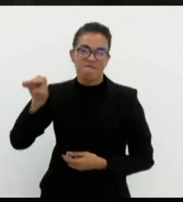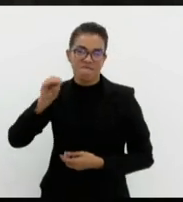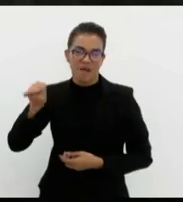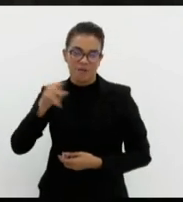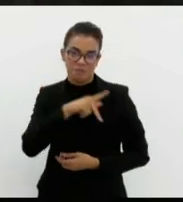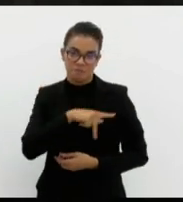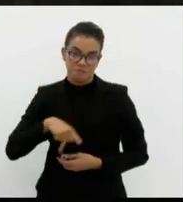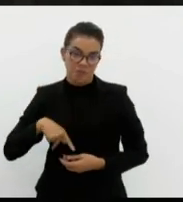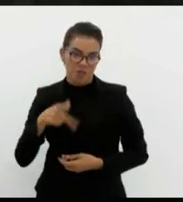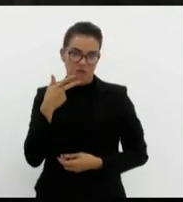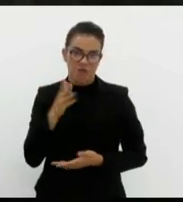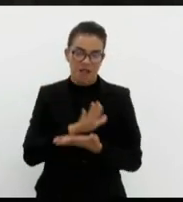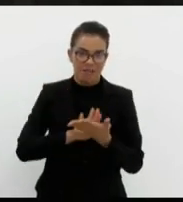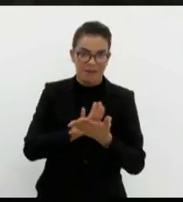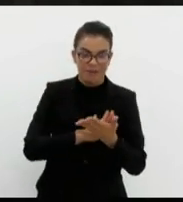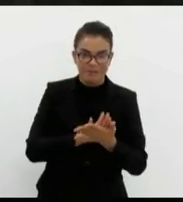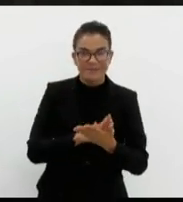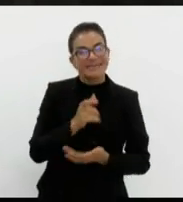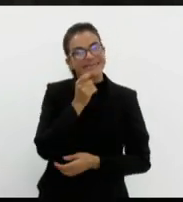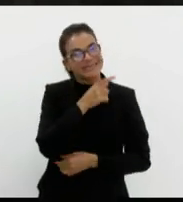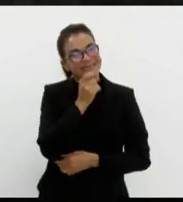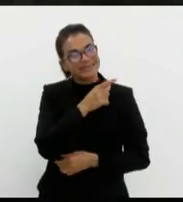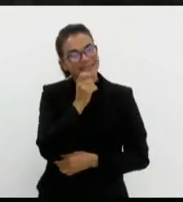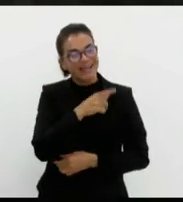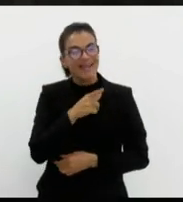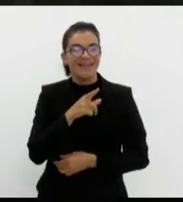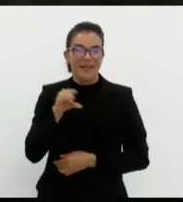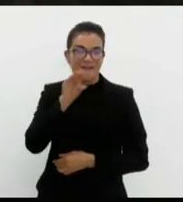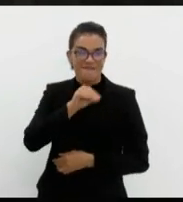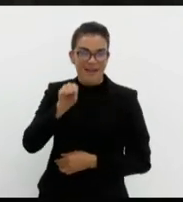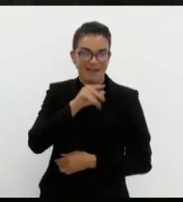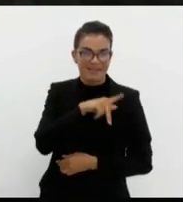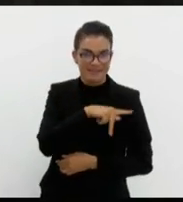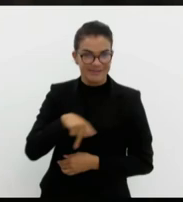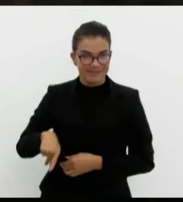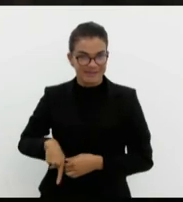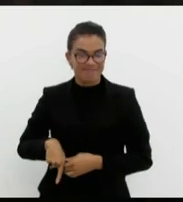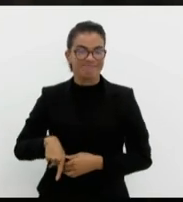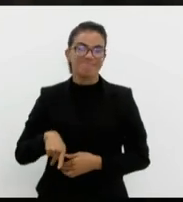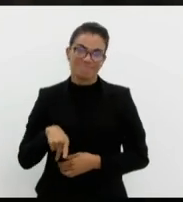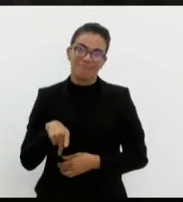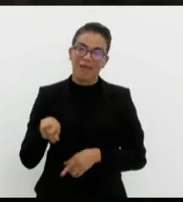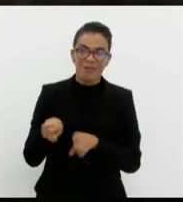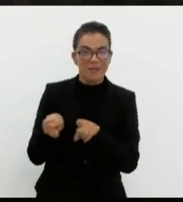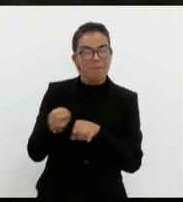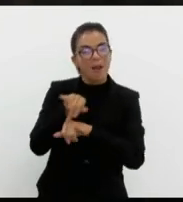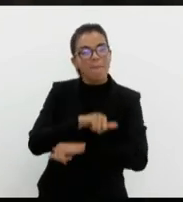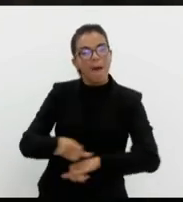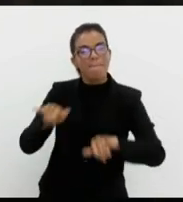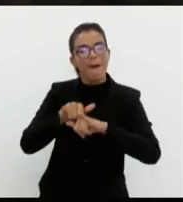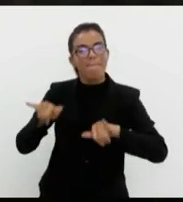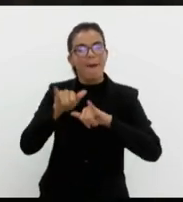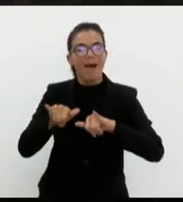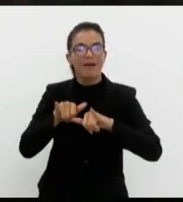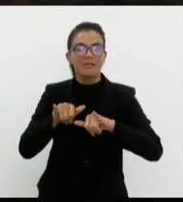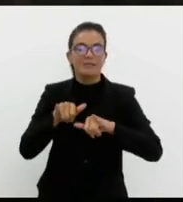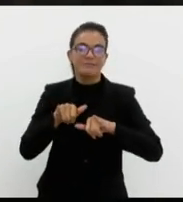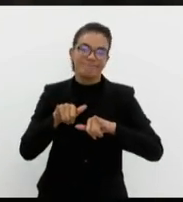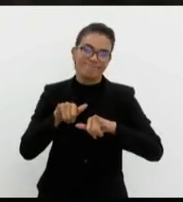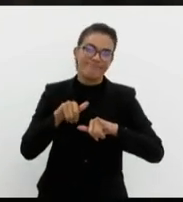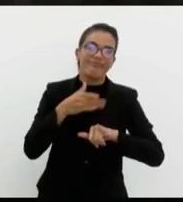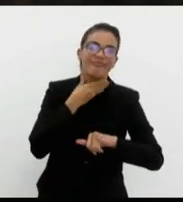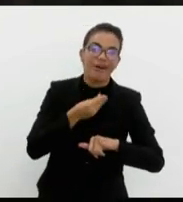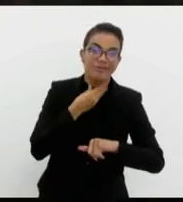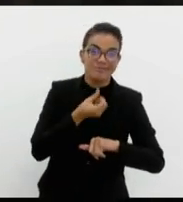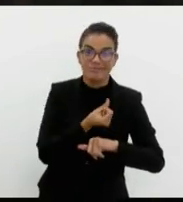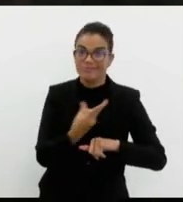nada comentarei. Engraçado que nas falas do presidente não só comentava como era propagadora de fake news. Vários artistas